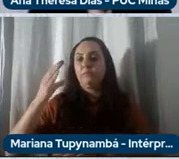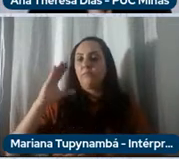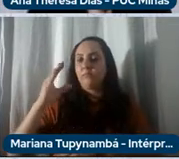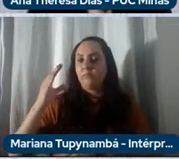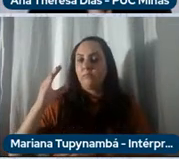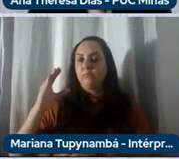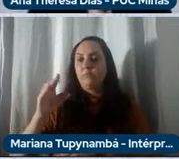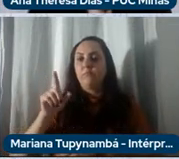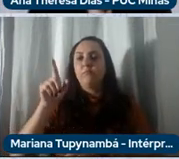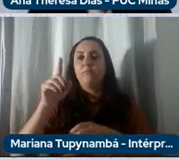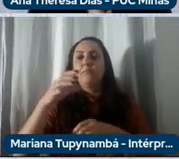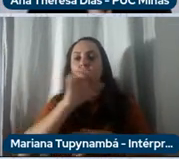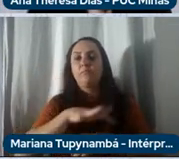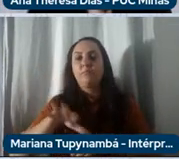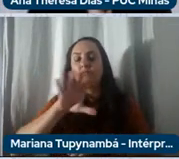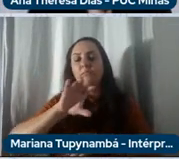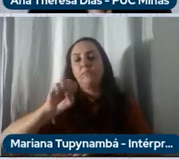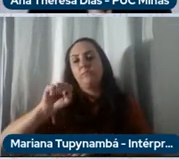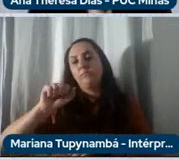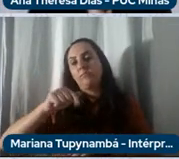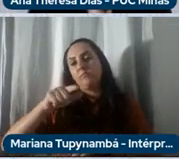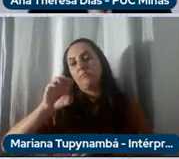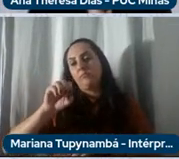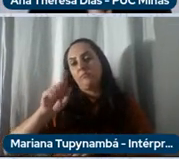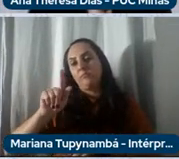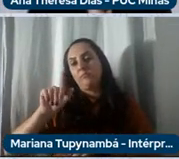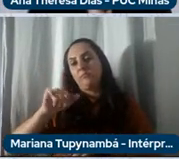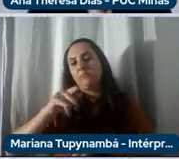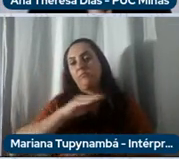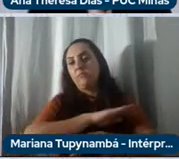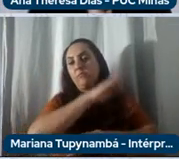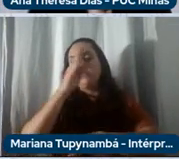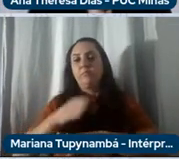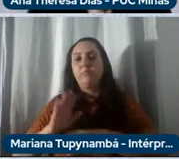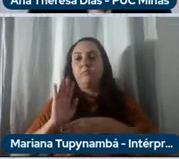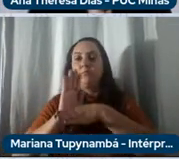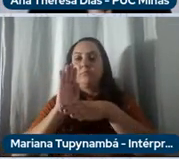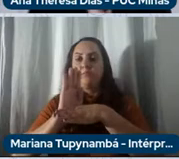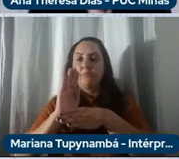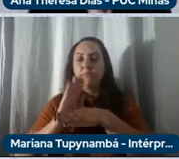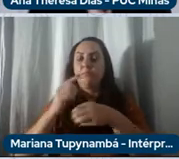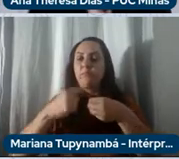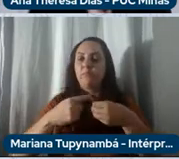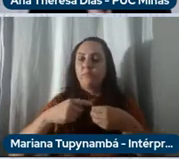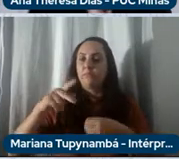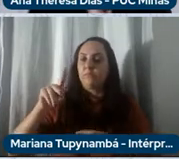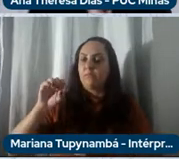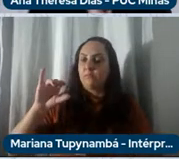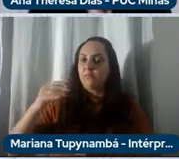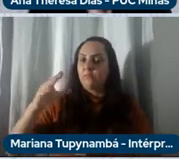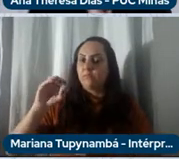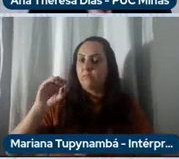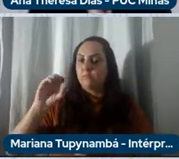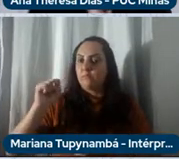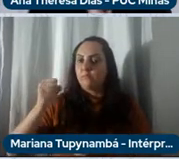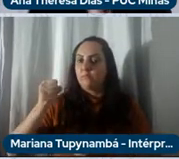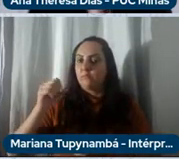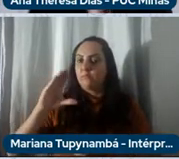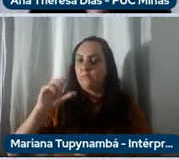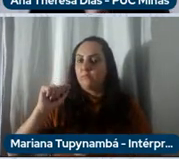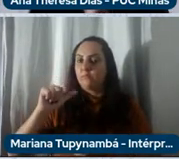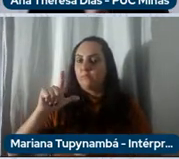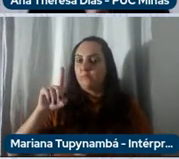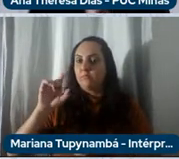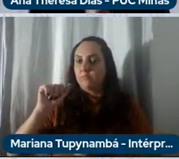São Gabriel, Barreiro, Betim e na cidade de Poços de Caldas. Este é um momento muito especial, porque o